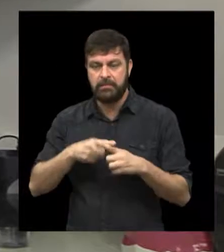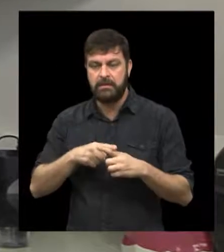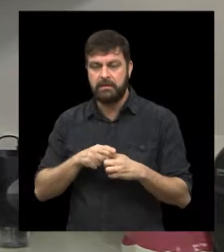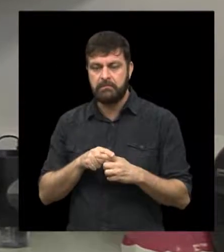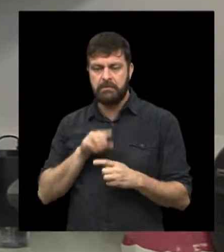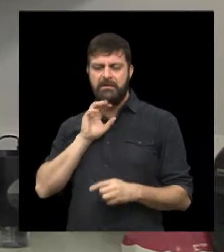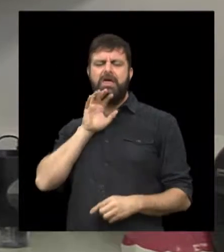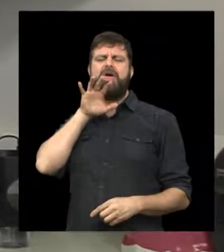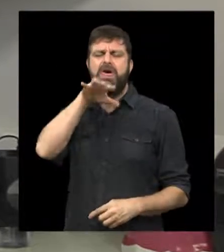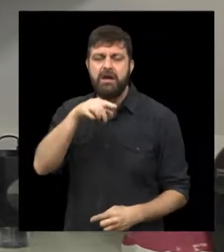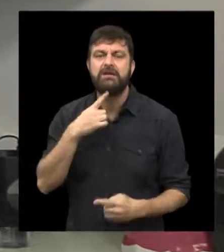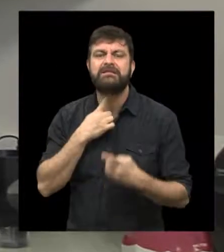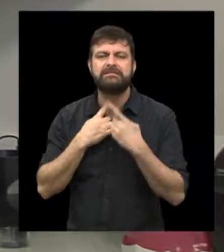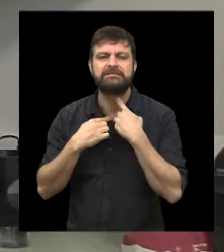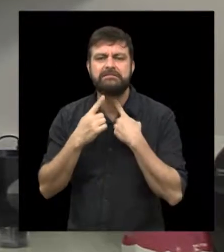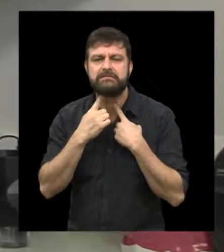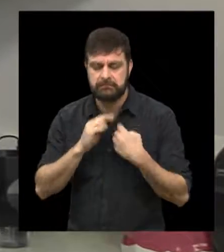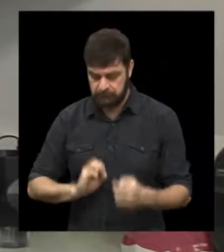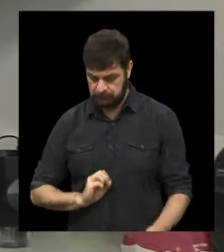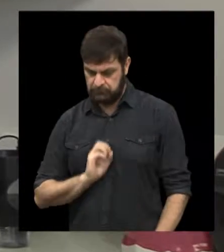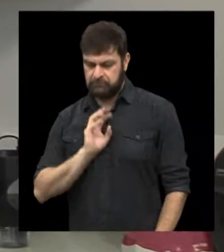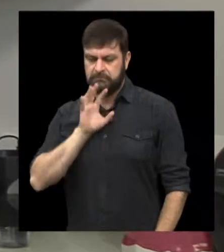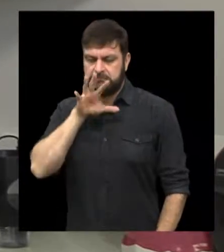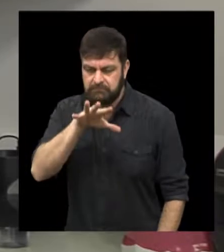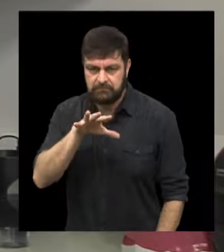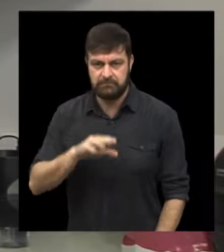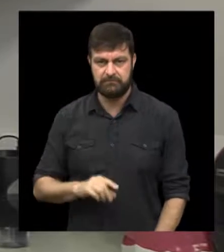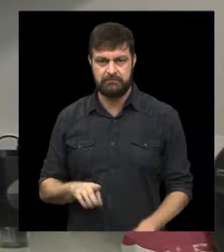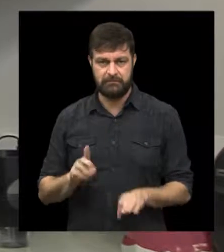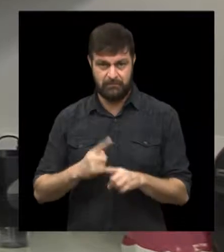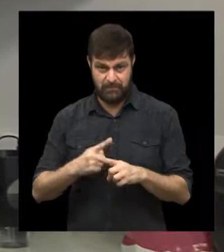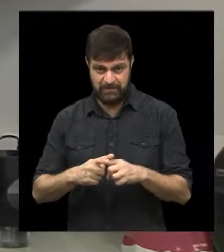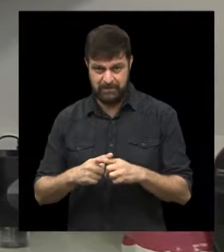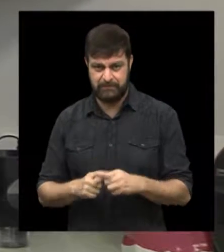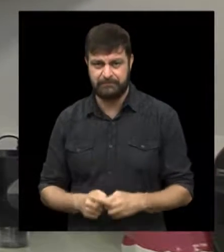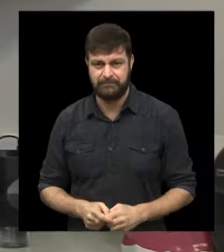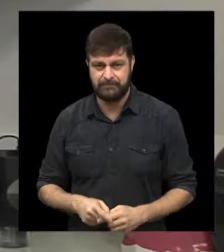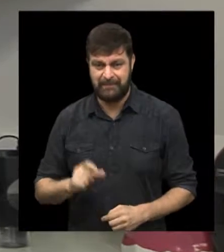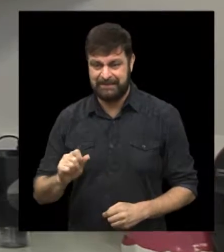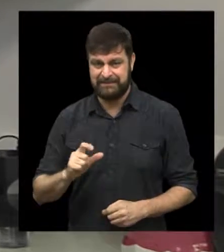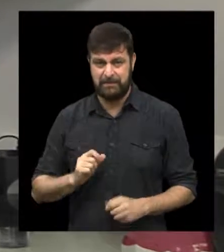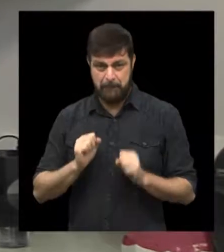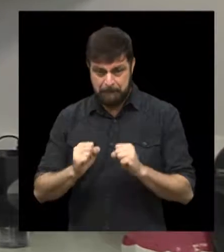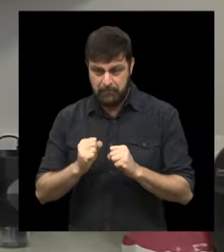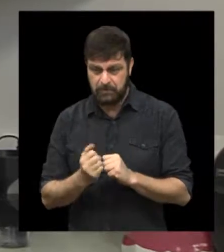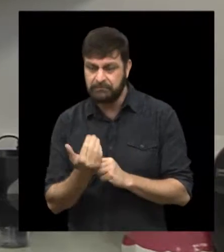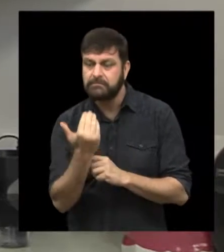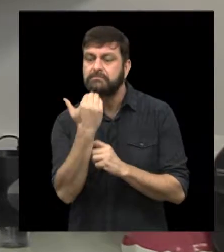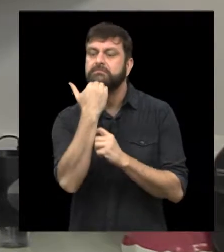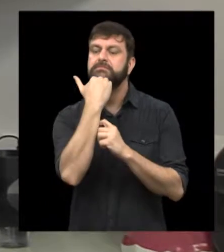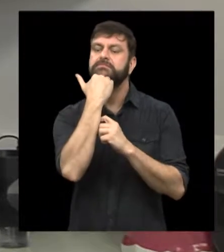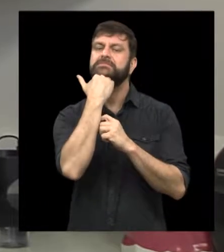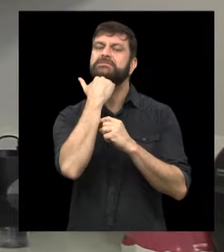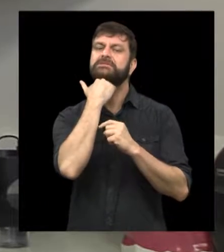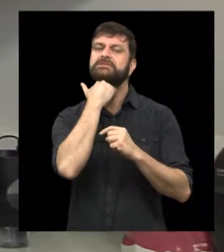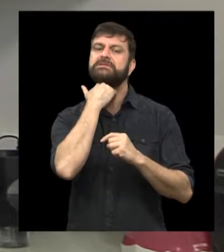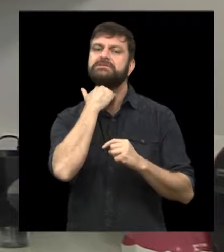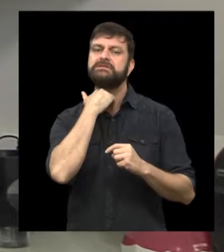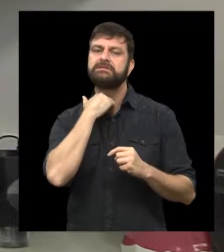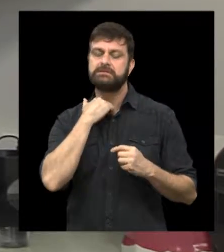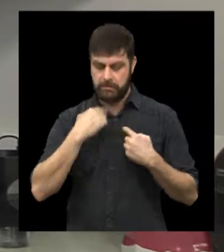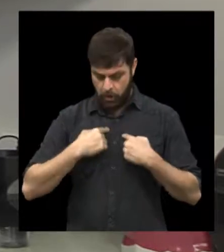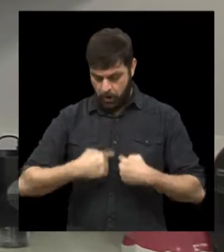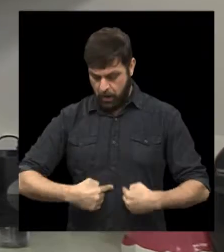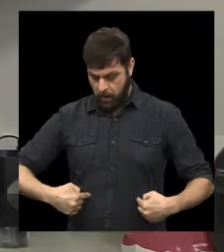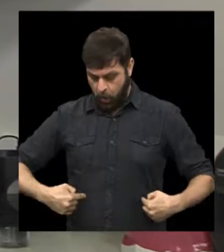existe a ânsia. A ânsia, na verdade, é um reflexo de defesa. Se você corre o risco de engolir ou, principalmente,